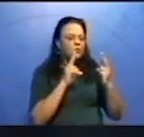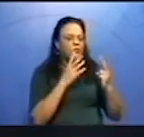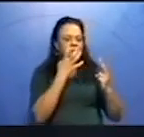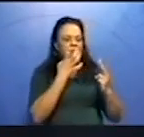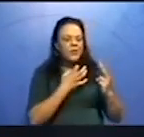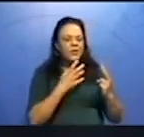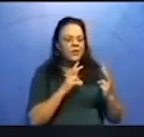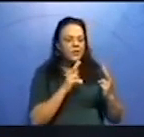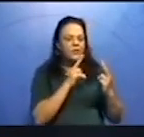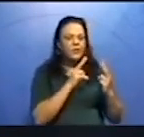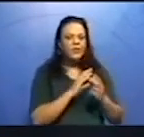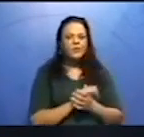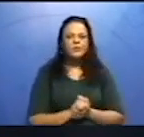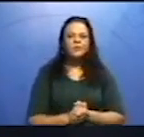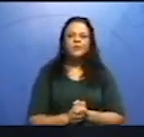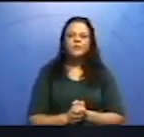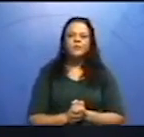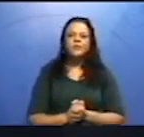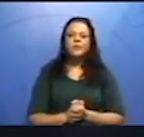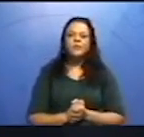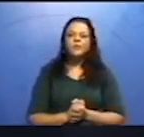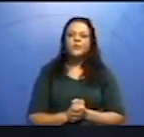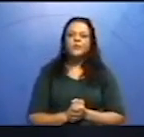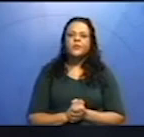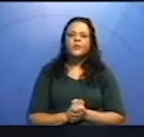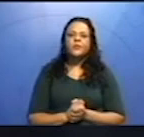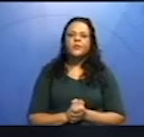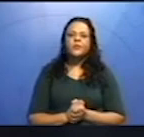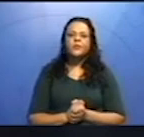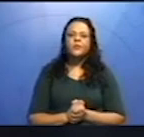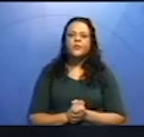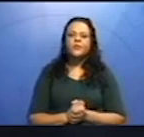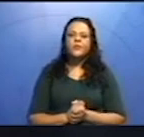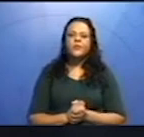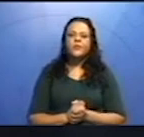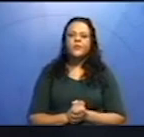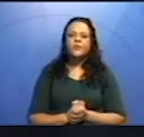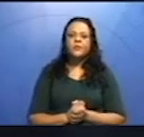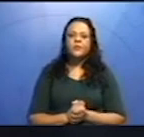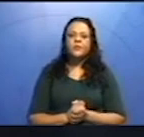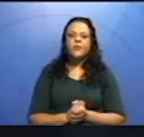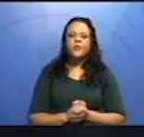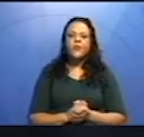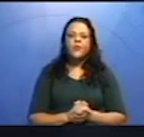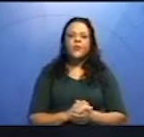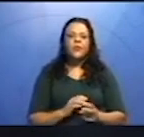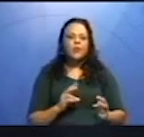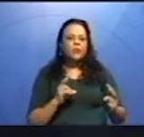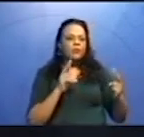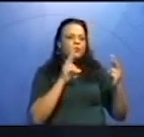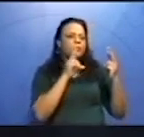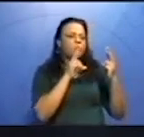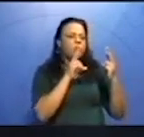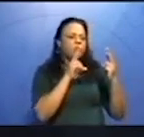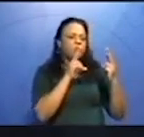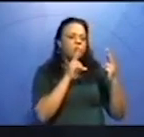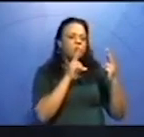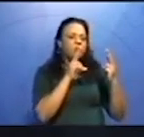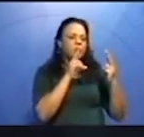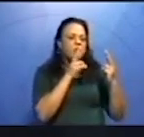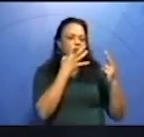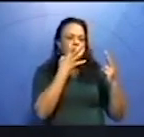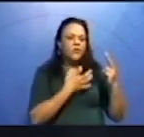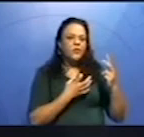Oração coordenada assindética. Olha aqui. Olhou para ela sério e